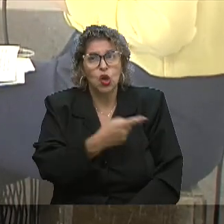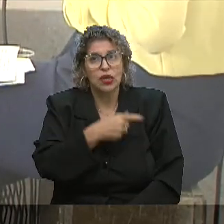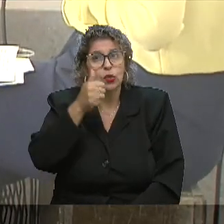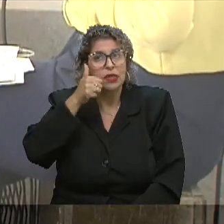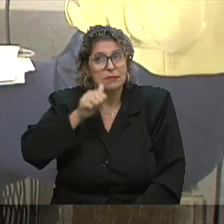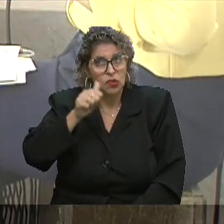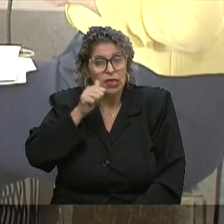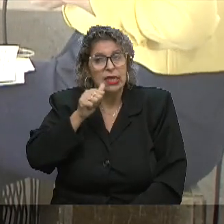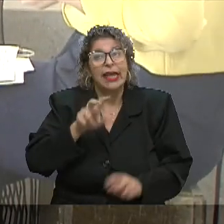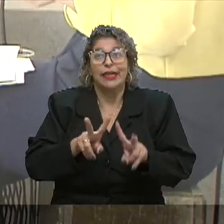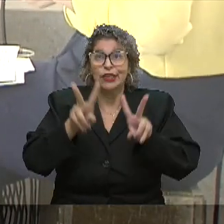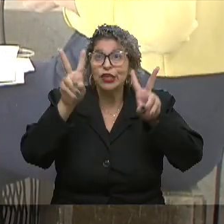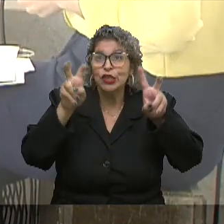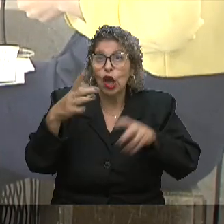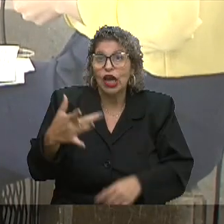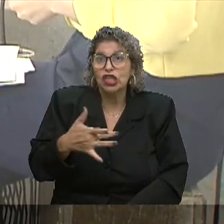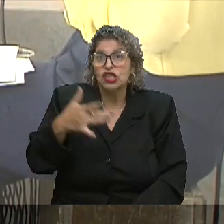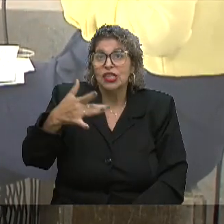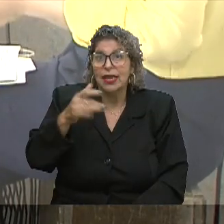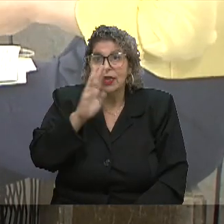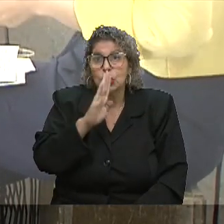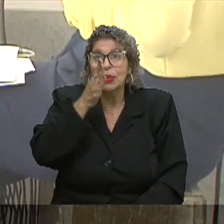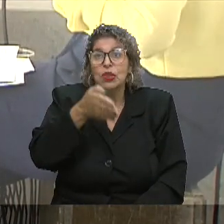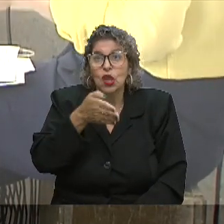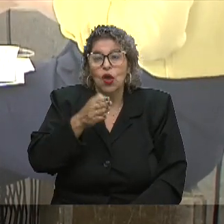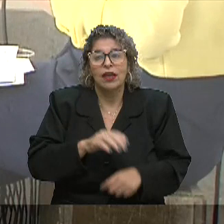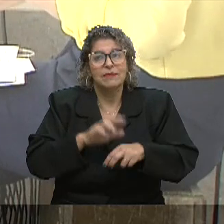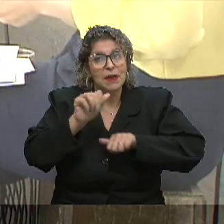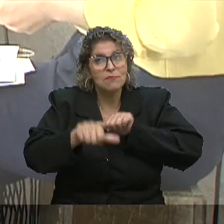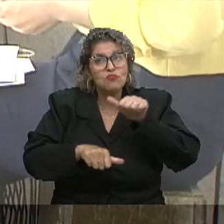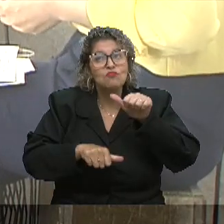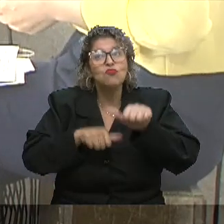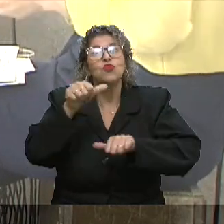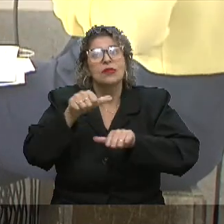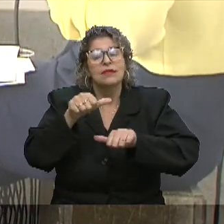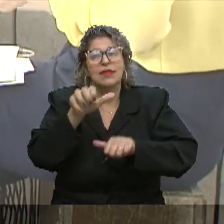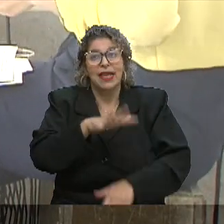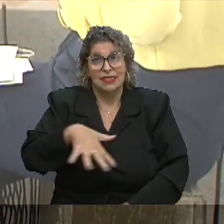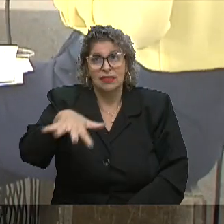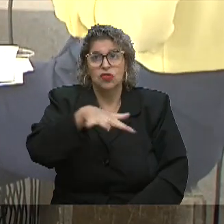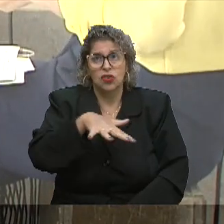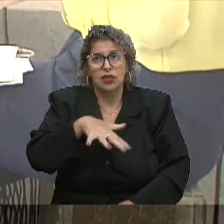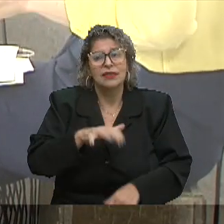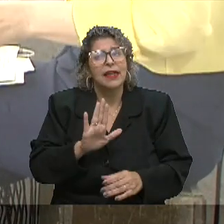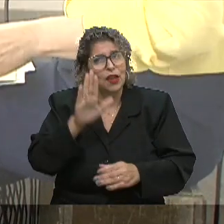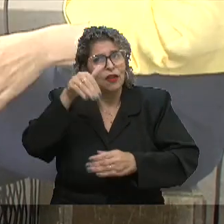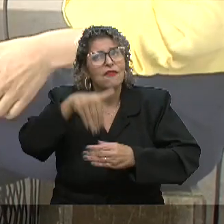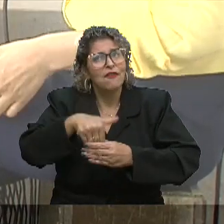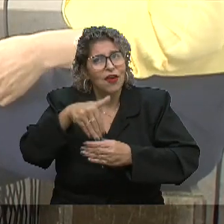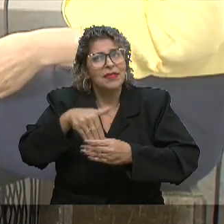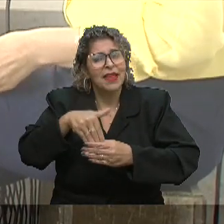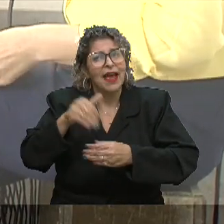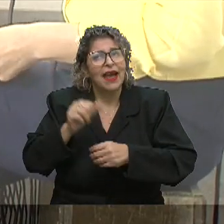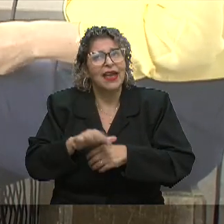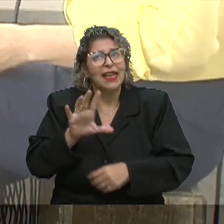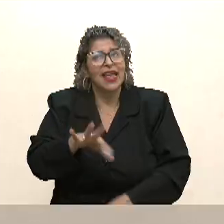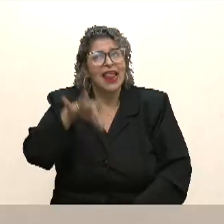mulheres, e esse assunto toca direto a nós, fazermos para mudar esse cenário? Está na hora de elegermos mais mulheres?